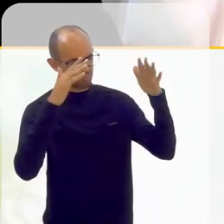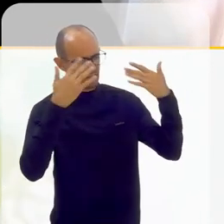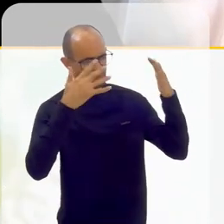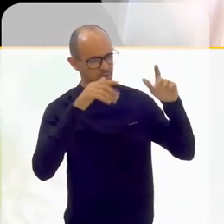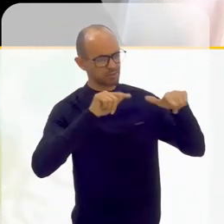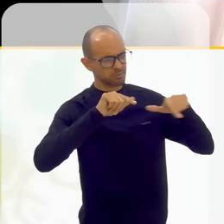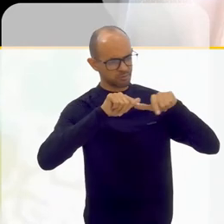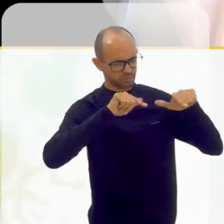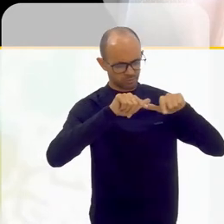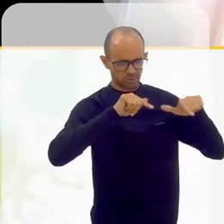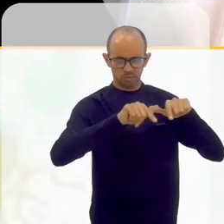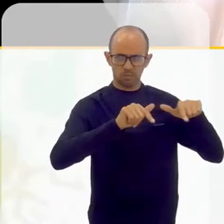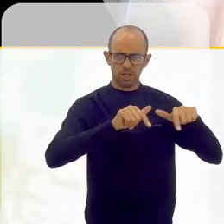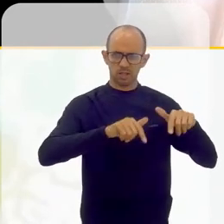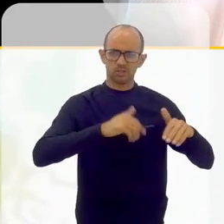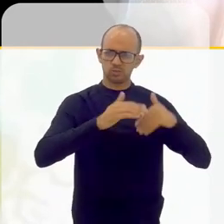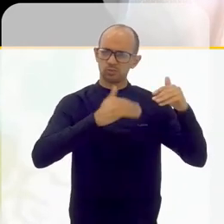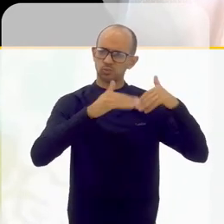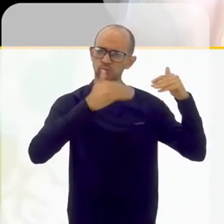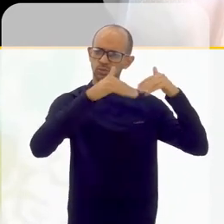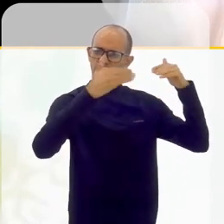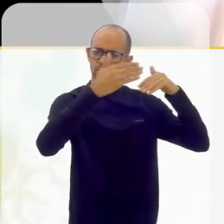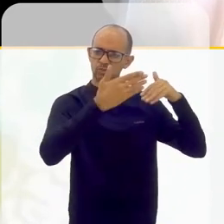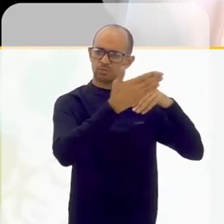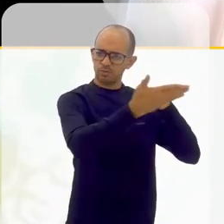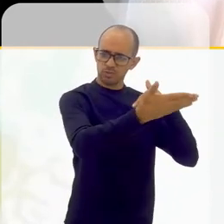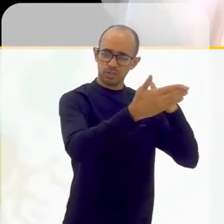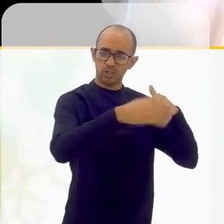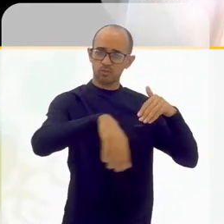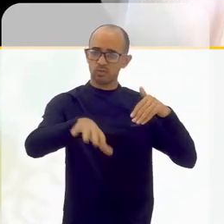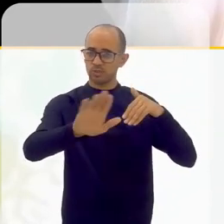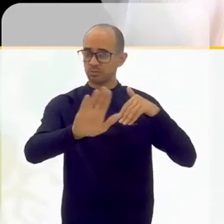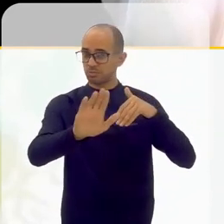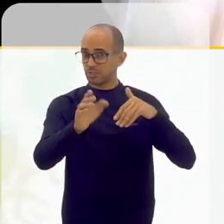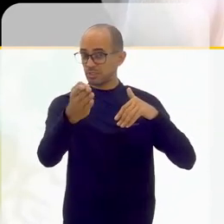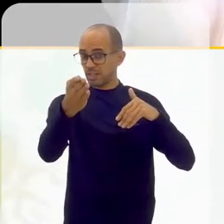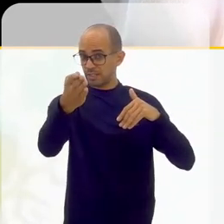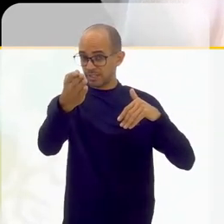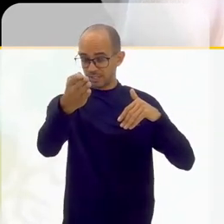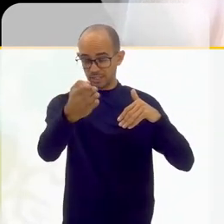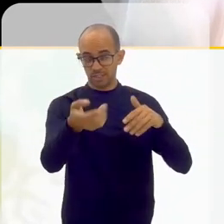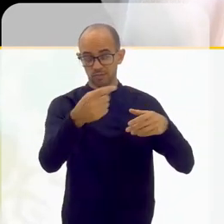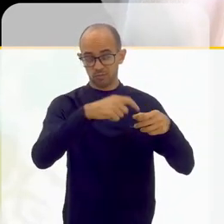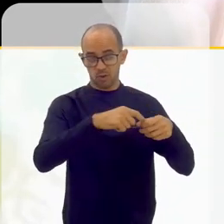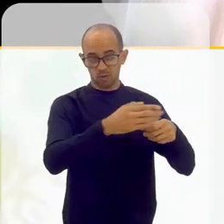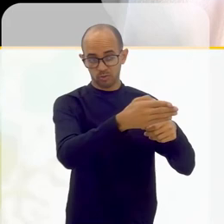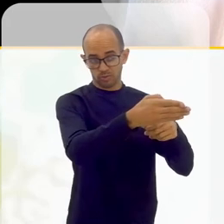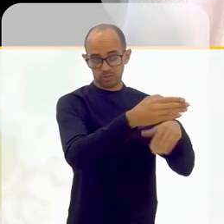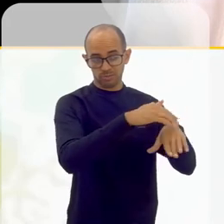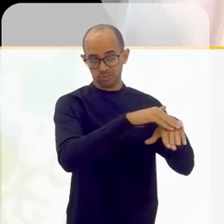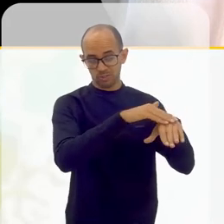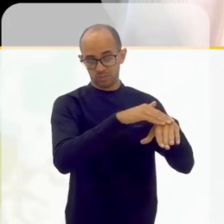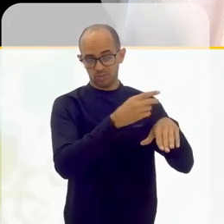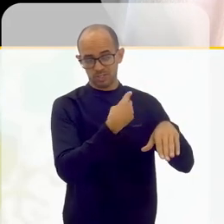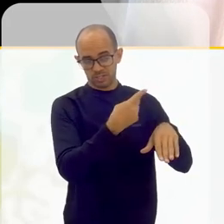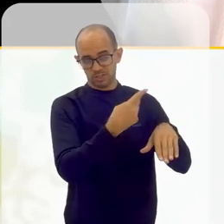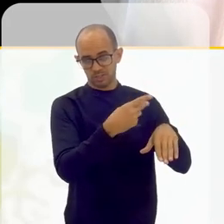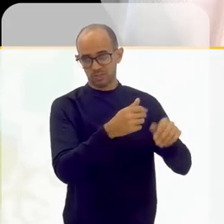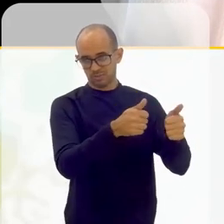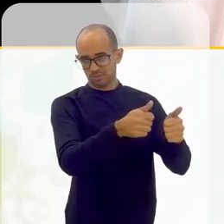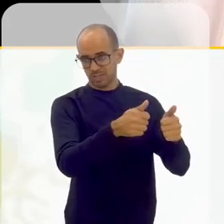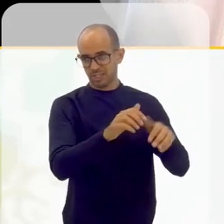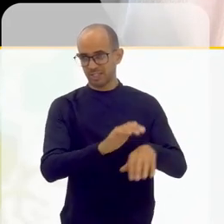parabéns pelo trabalho, sucesso, eu vou me despedir da galera e volto aqui para a gente conversar, tá bom?